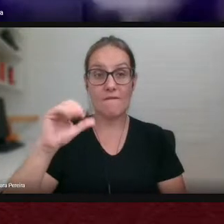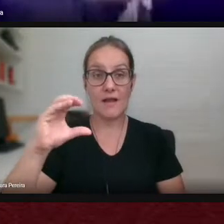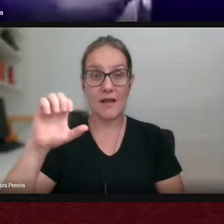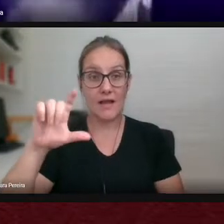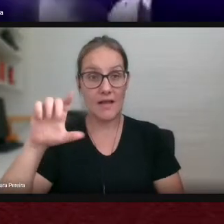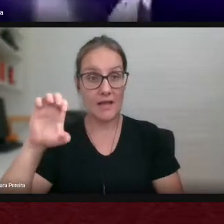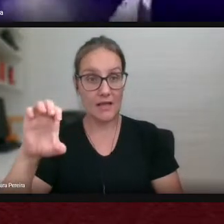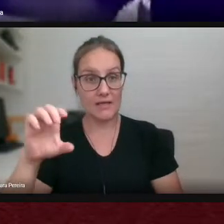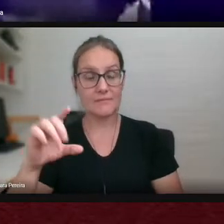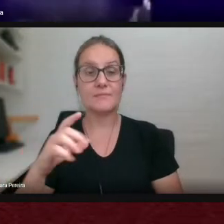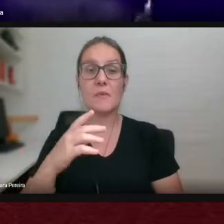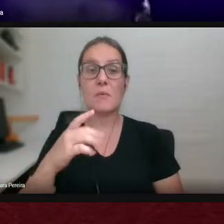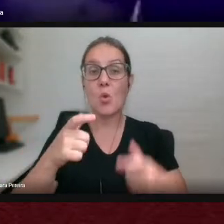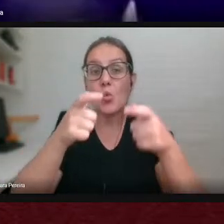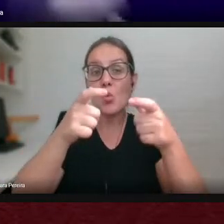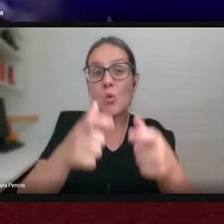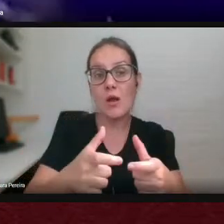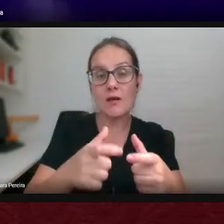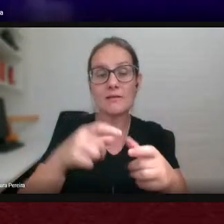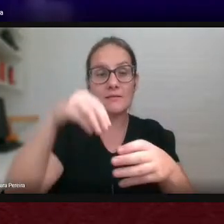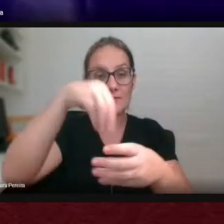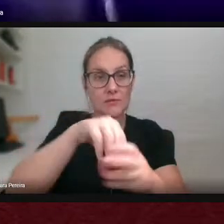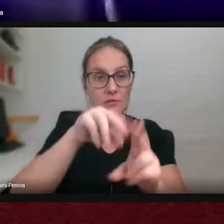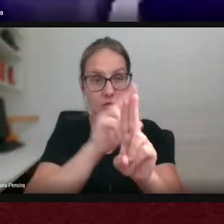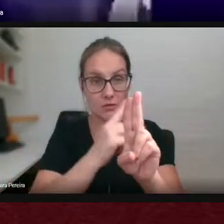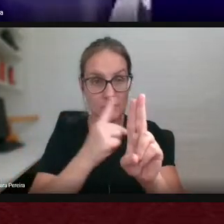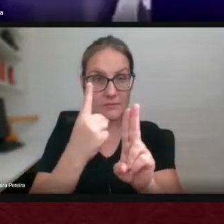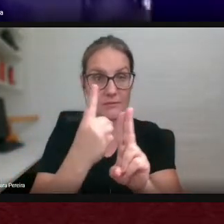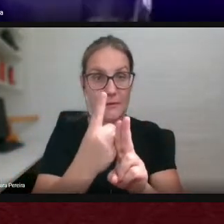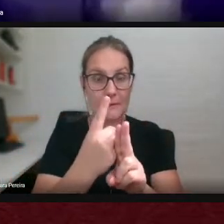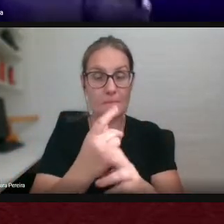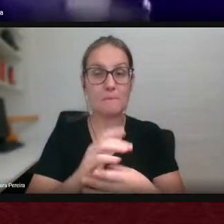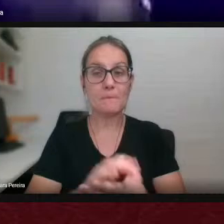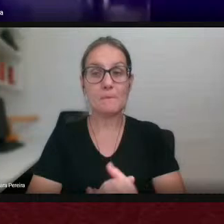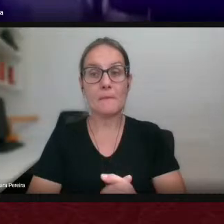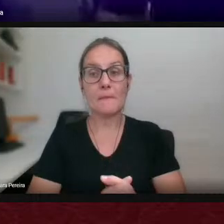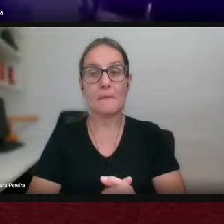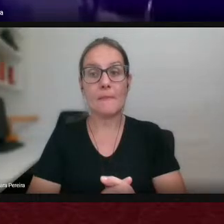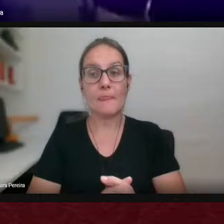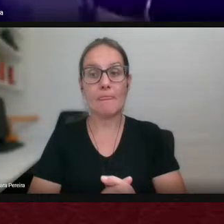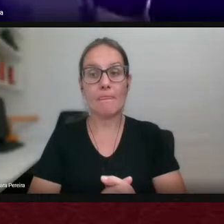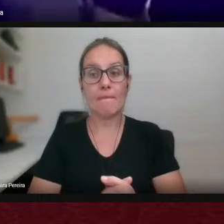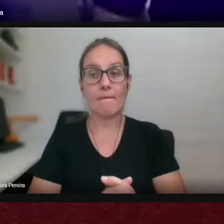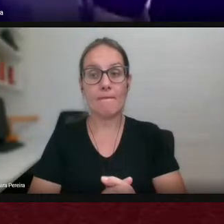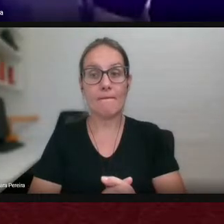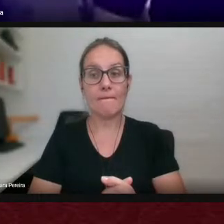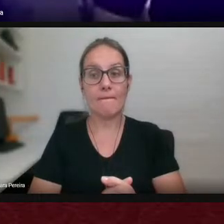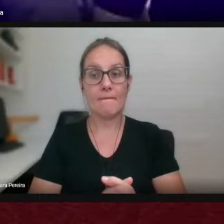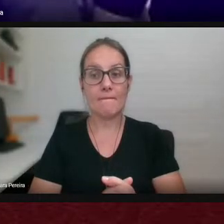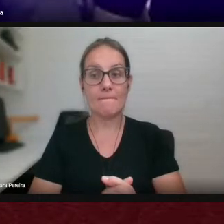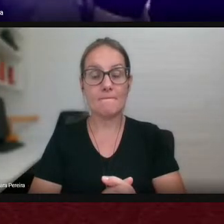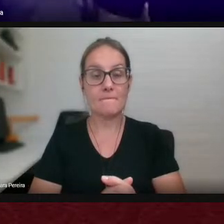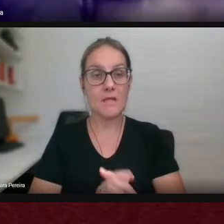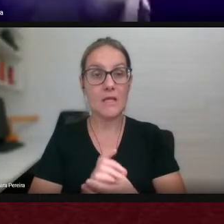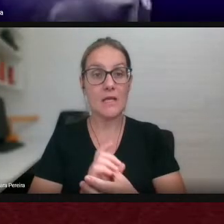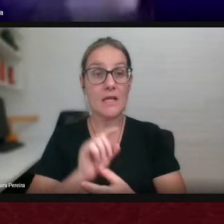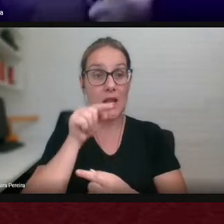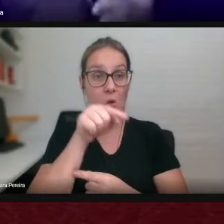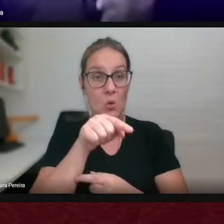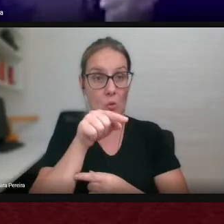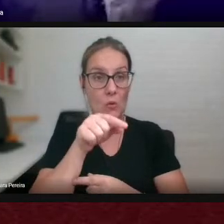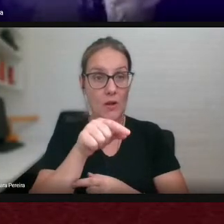casa meu lugar né meu meu habitar né e e lá nesse lugar